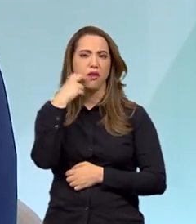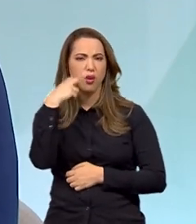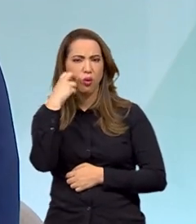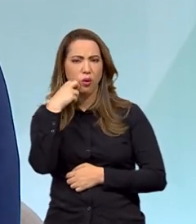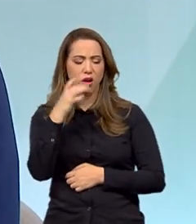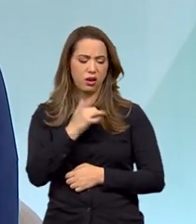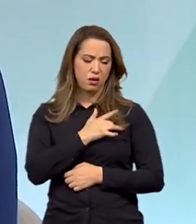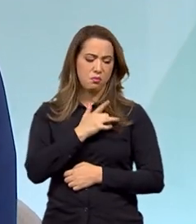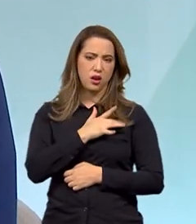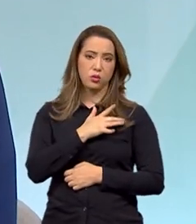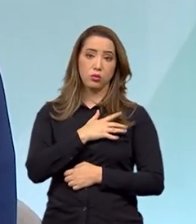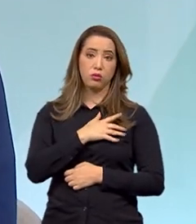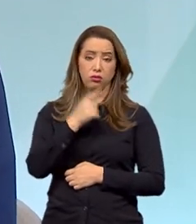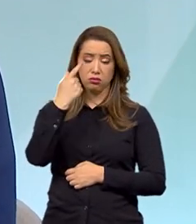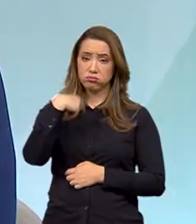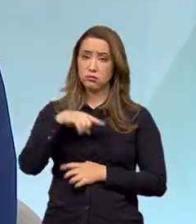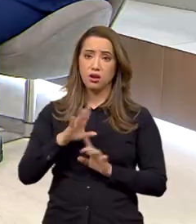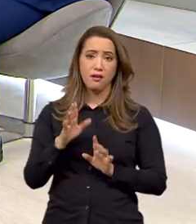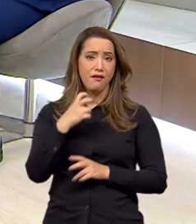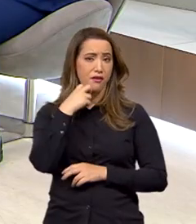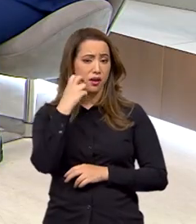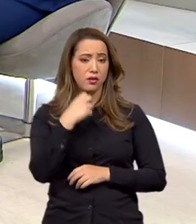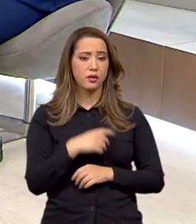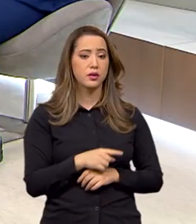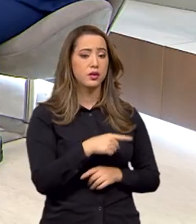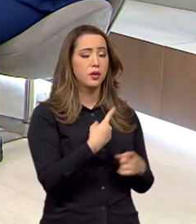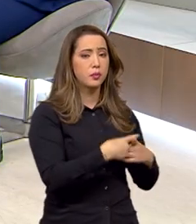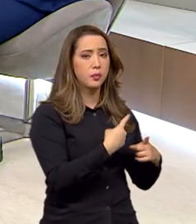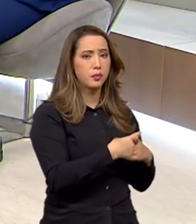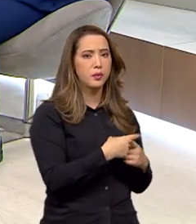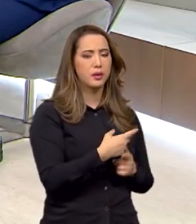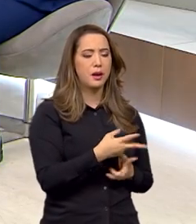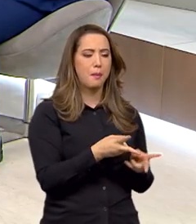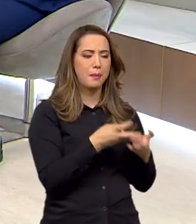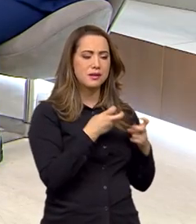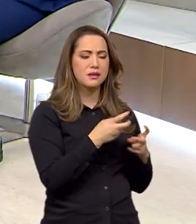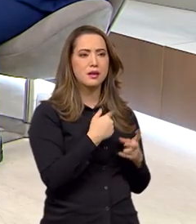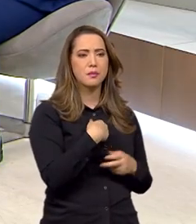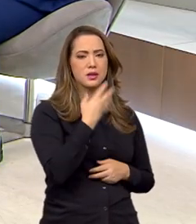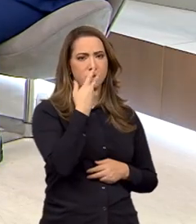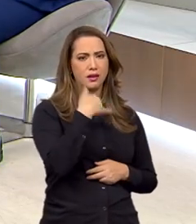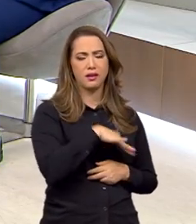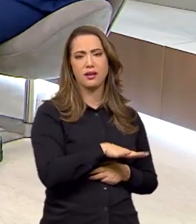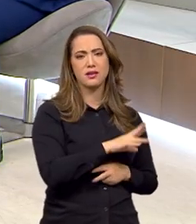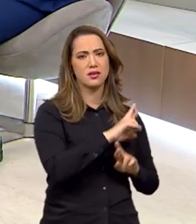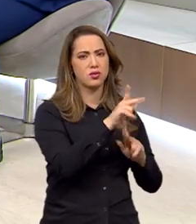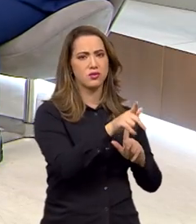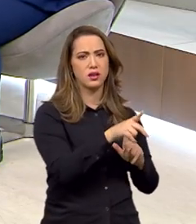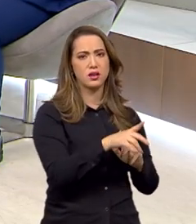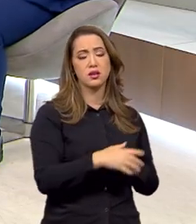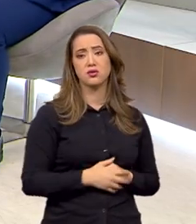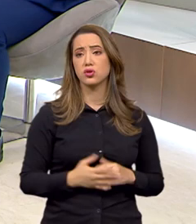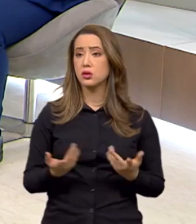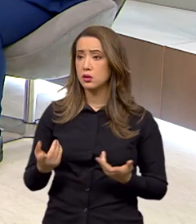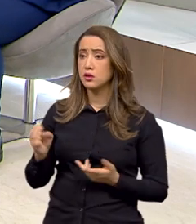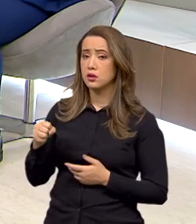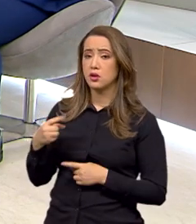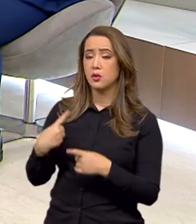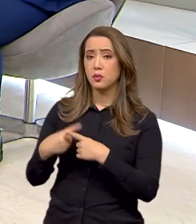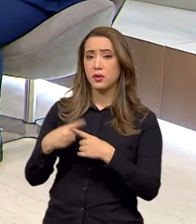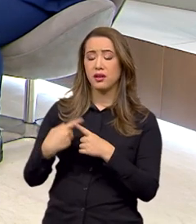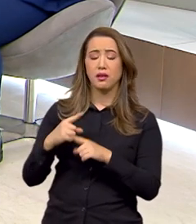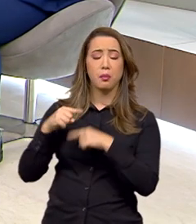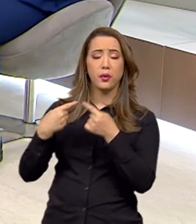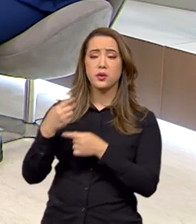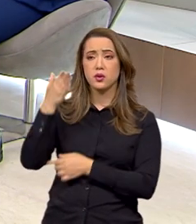Então, muitas vezes ela não vai verbalizar. o discernimento da criança é diferente do adulto. Ela não entende o que está acontecendo com ela. Muitas vezes ela só vai saber que aquilo foi um